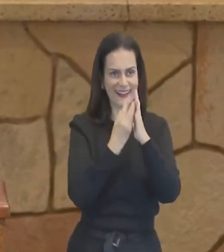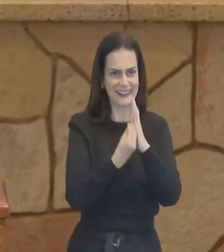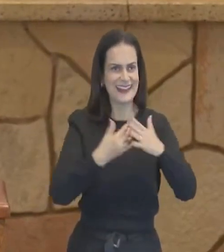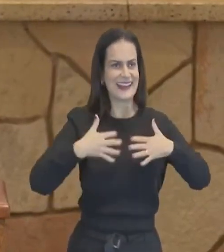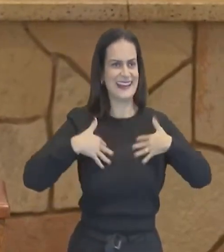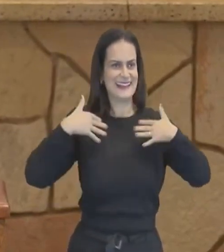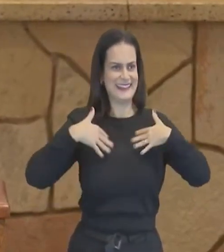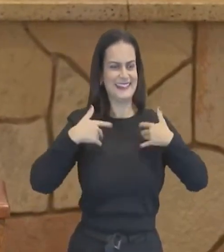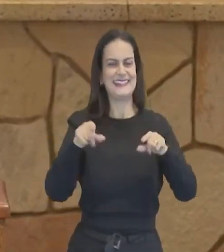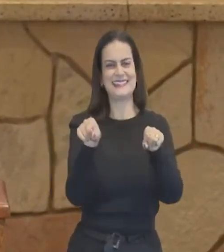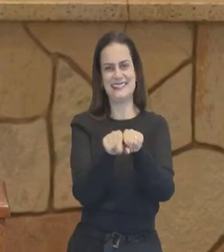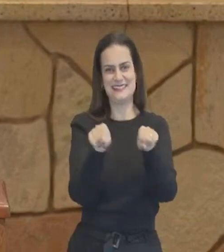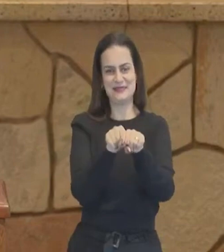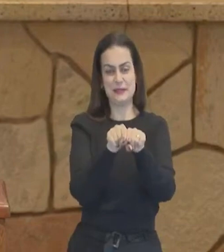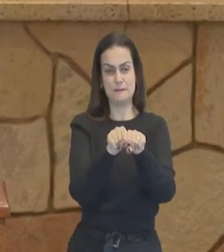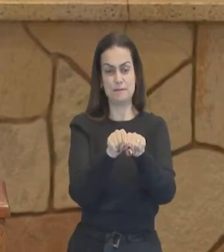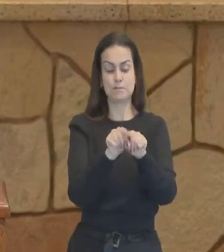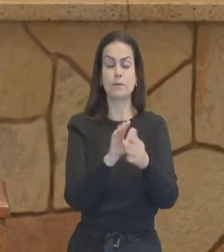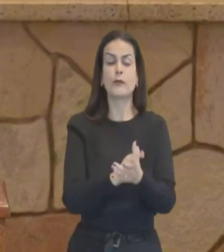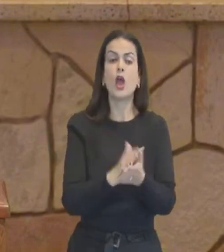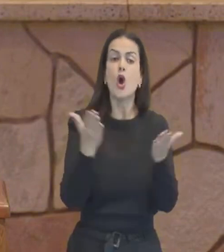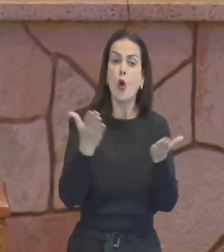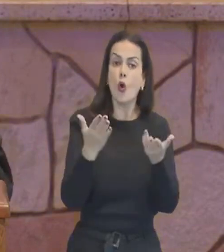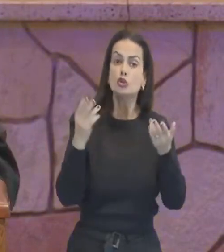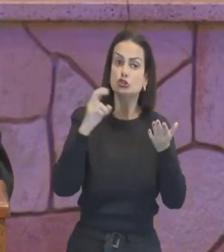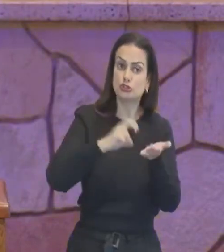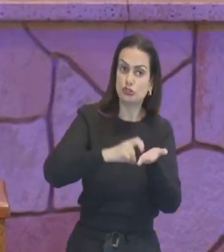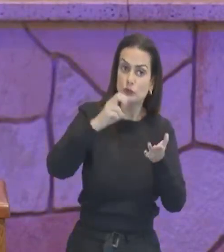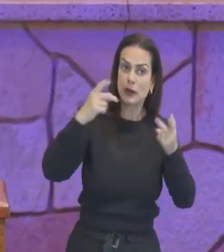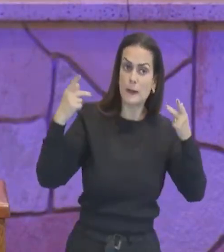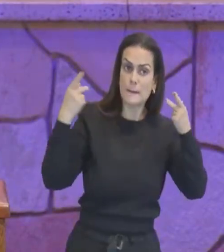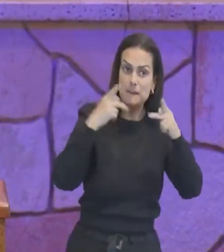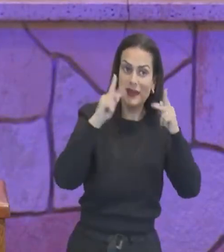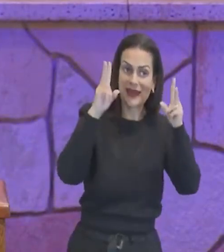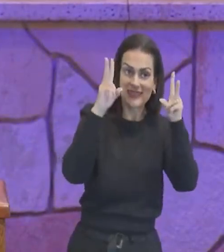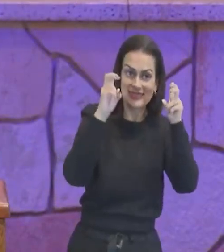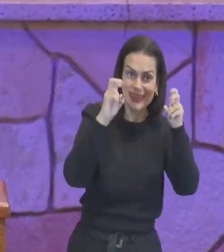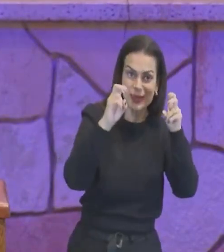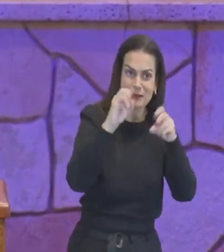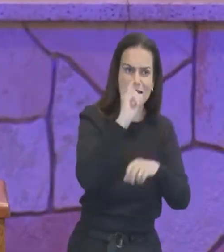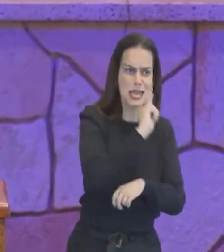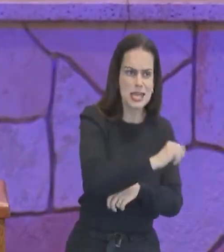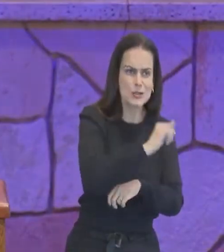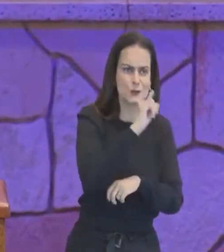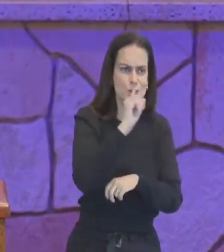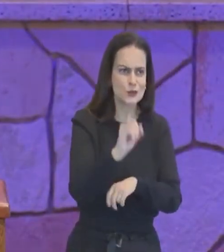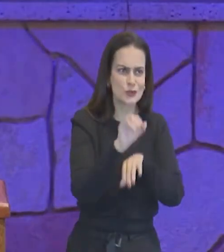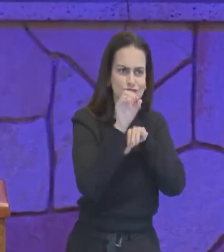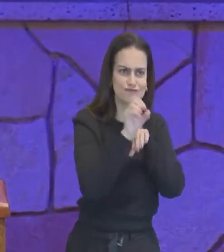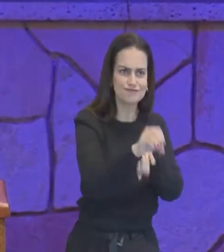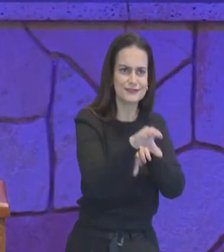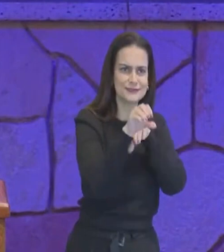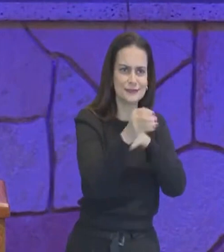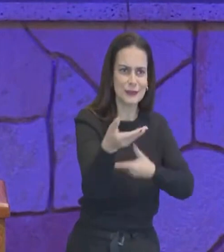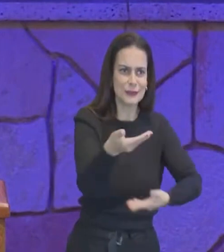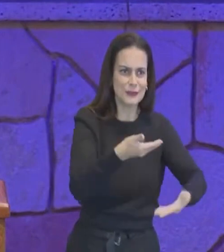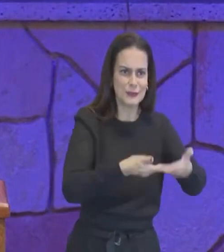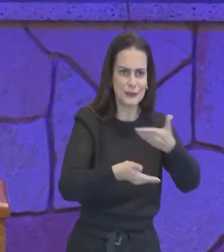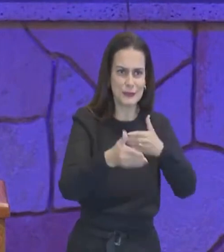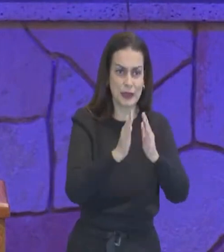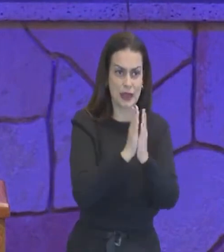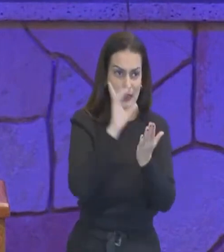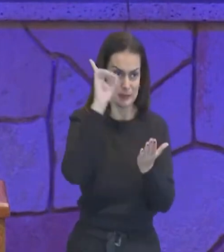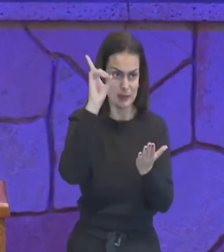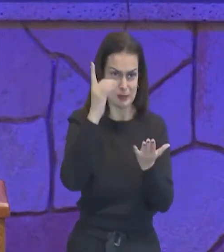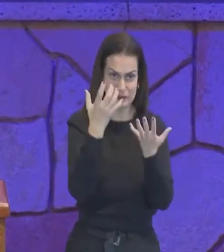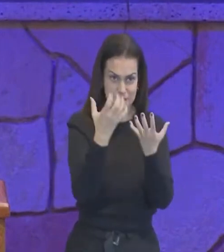alegria também. Irmãos, a palavra desta manhã tem a ver com instrução e com ensino, eu queria que você abrisse